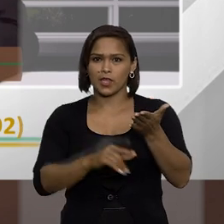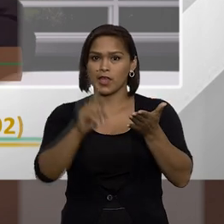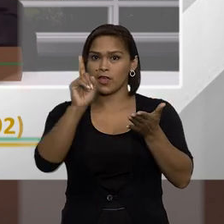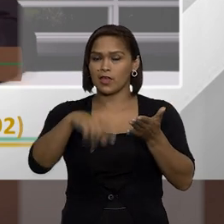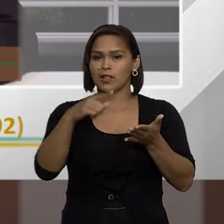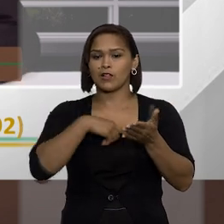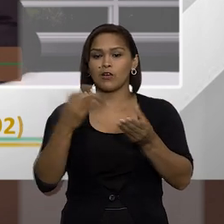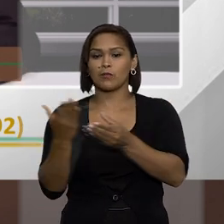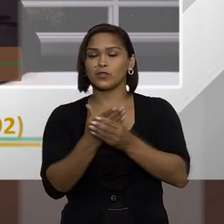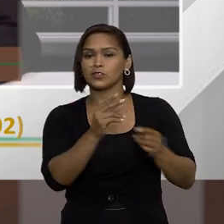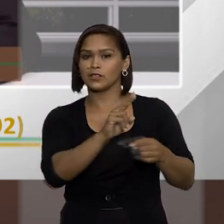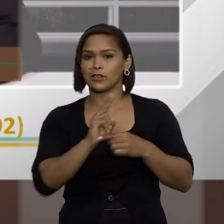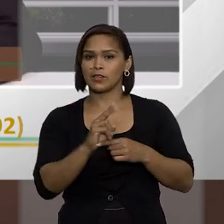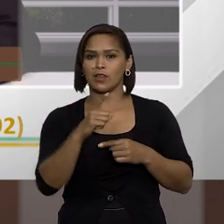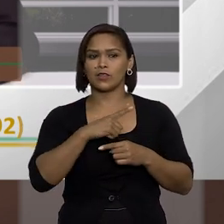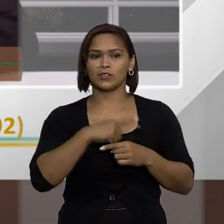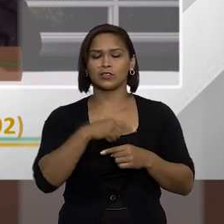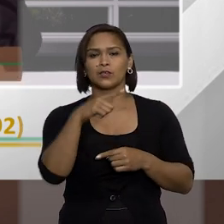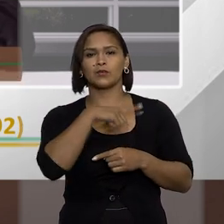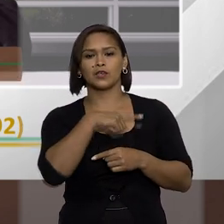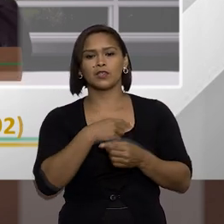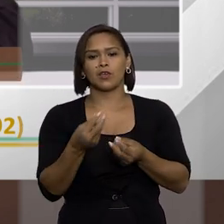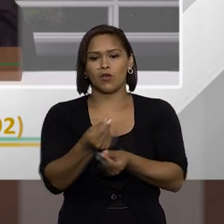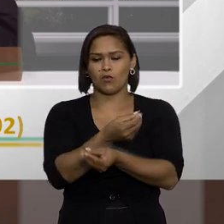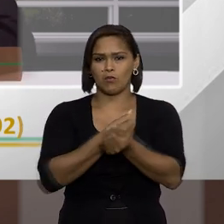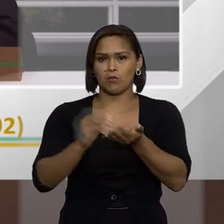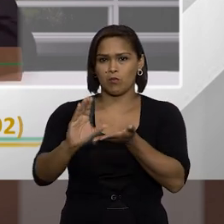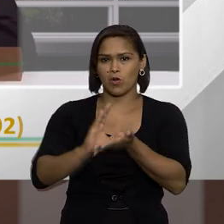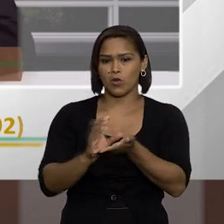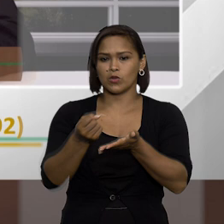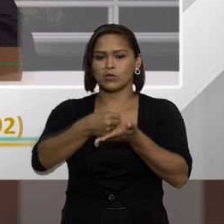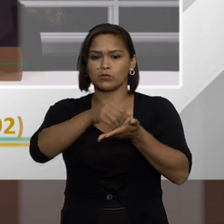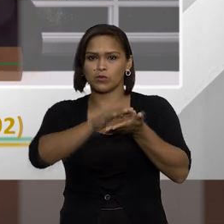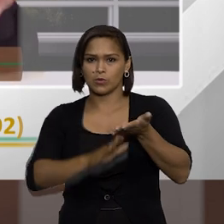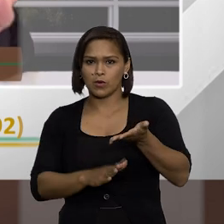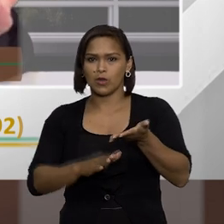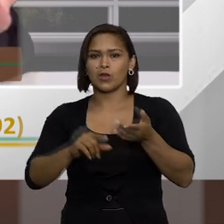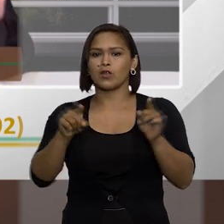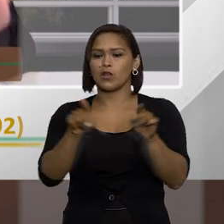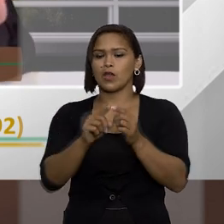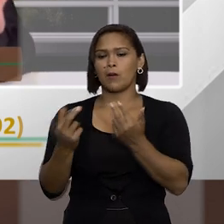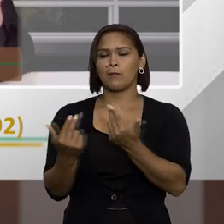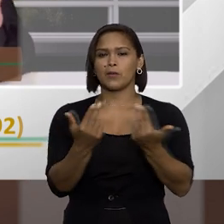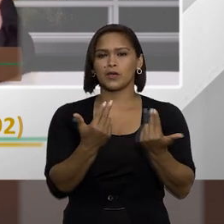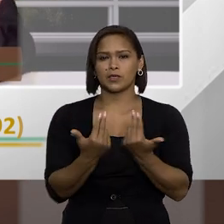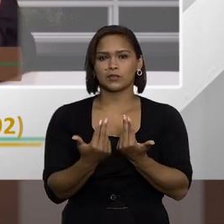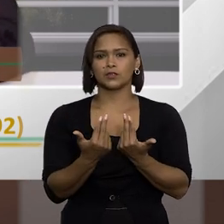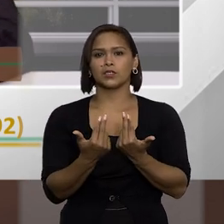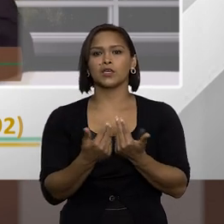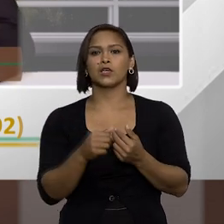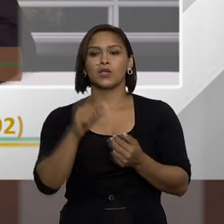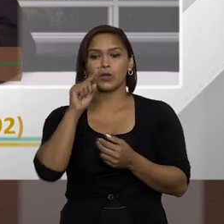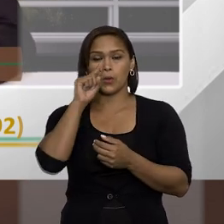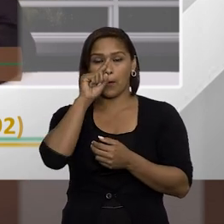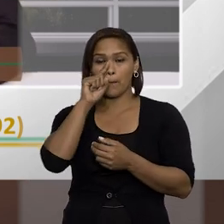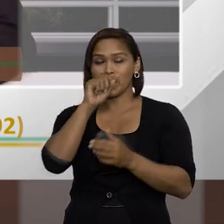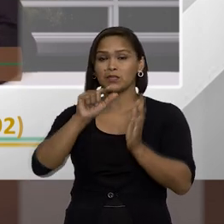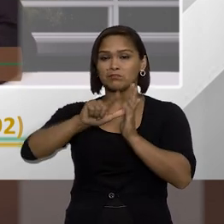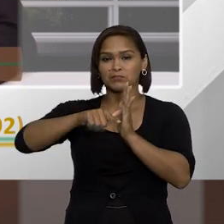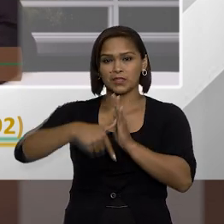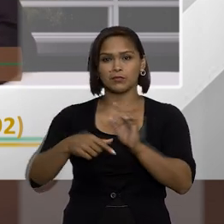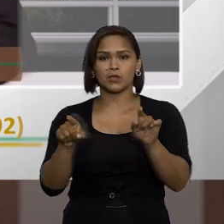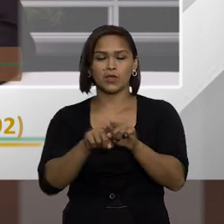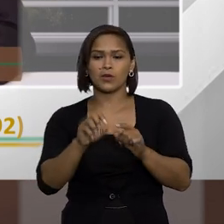presumido porque como é uma medida cautelar nós temos que ter o fumo boniúris e o perículo imora a verossimilhança das elegações e o perigo da demora